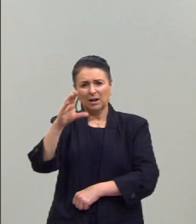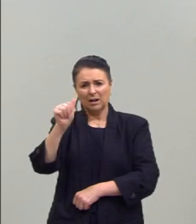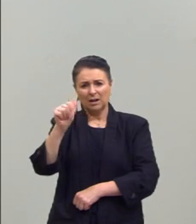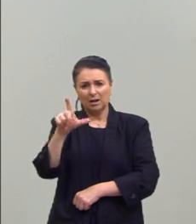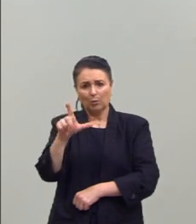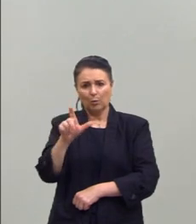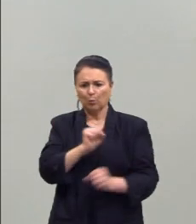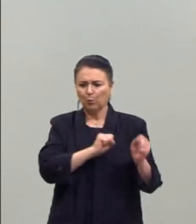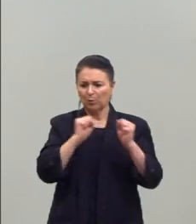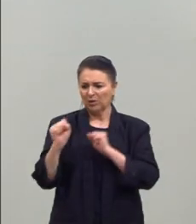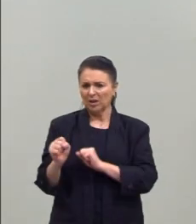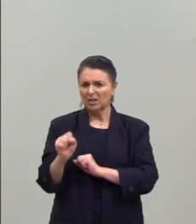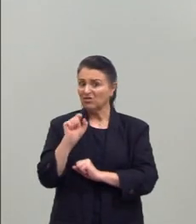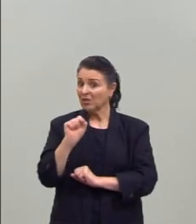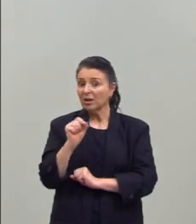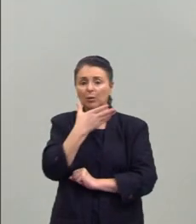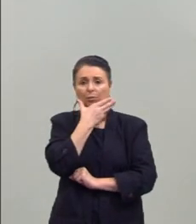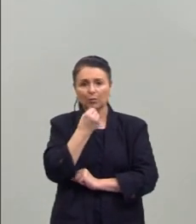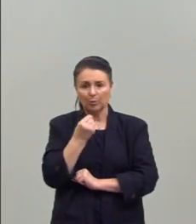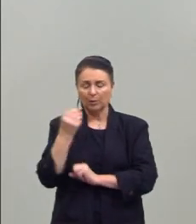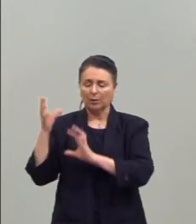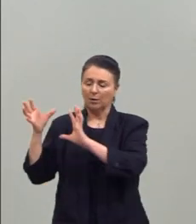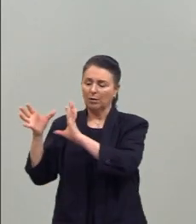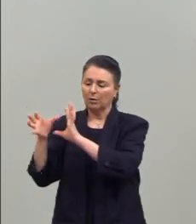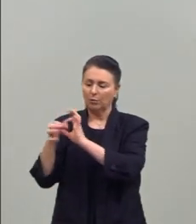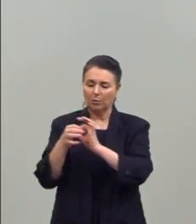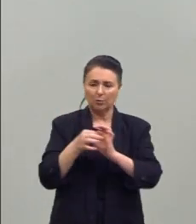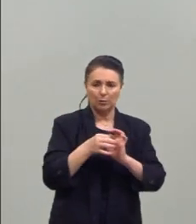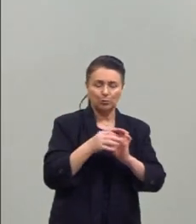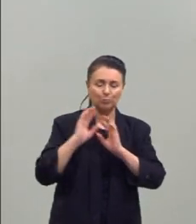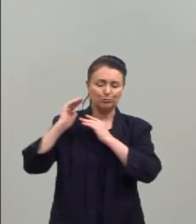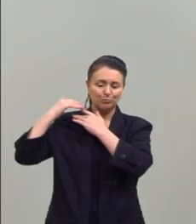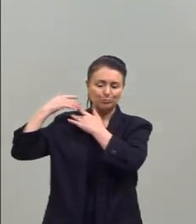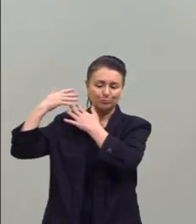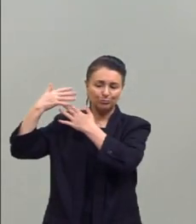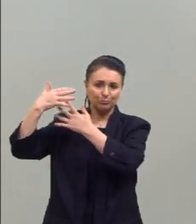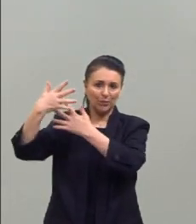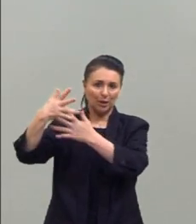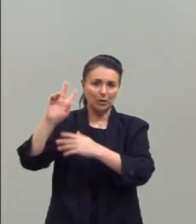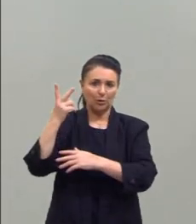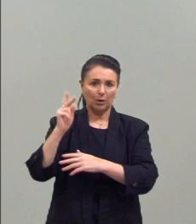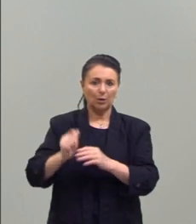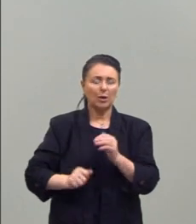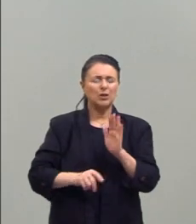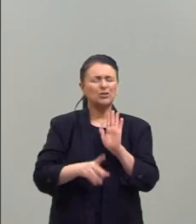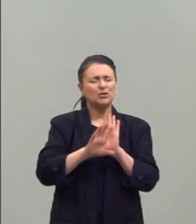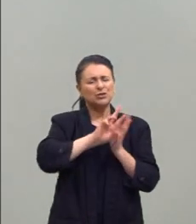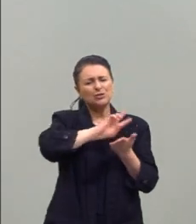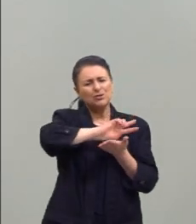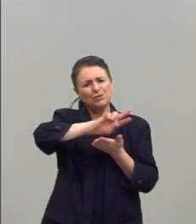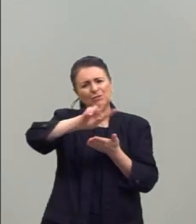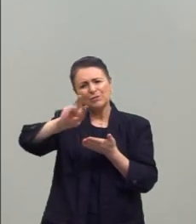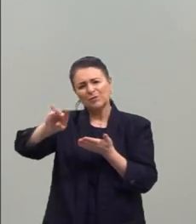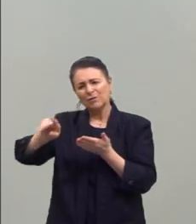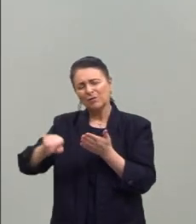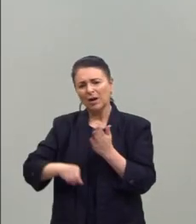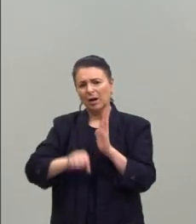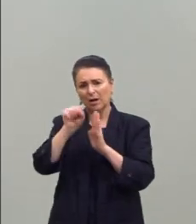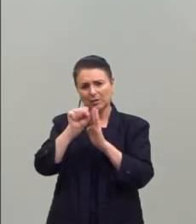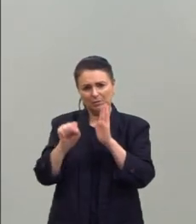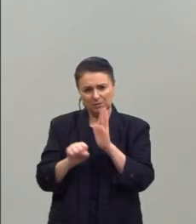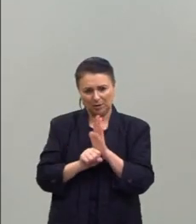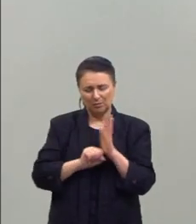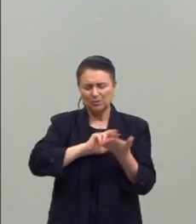Então tudo isso é um grande contexto histórico que perpassa vários séculos, várias décadas. Então eu não preciso